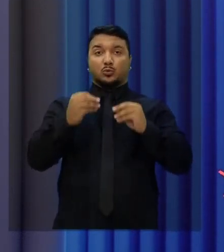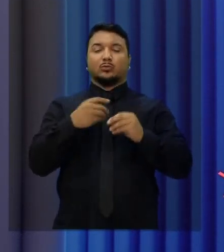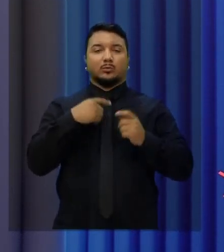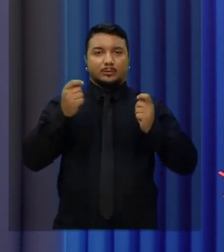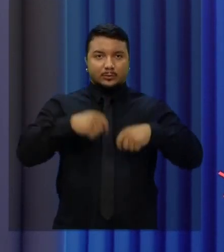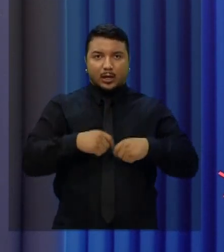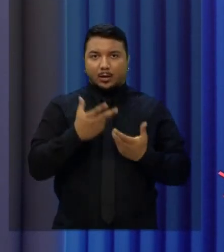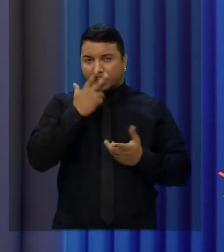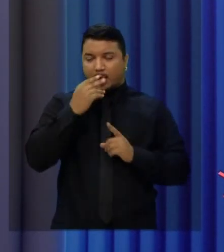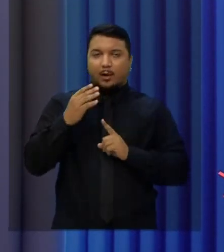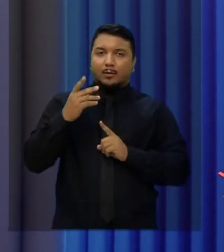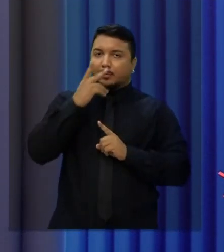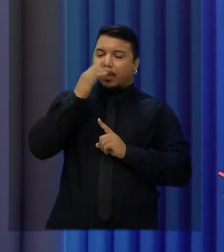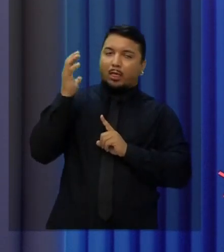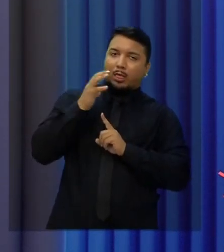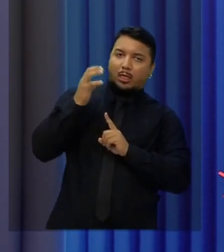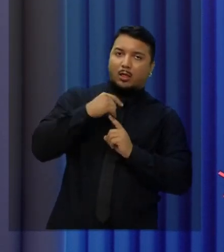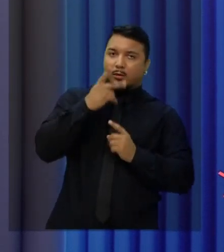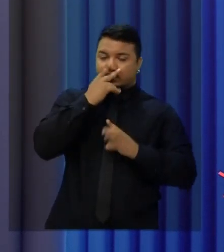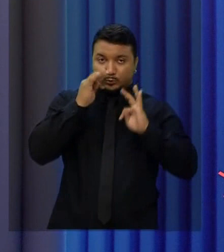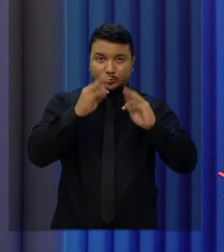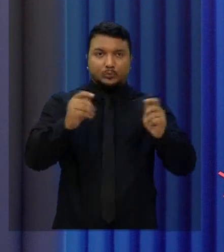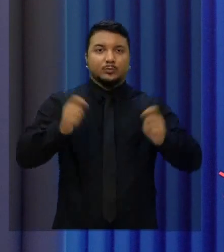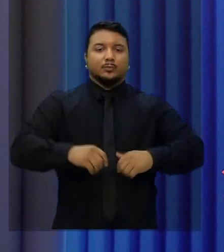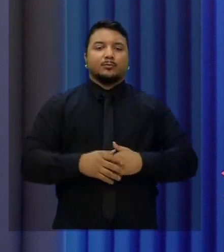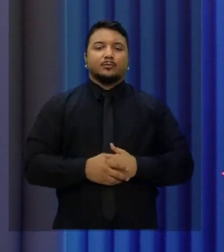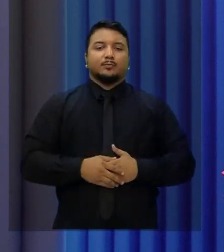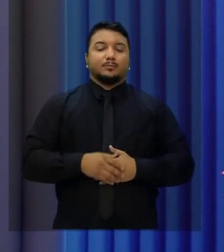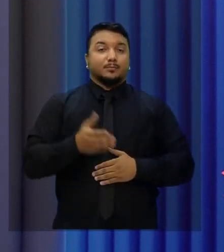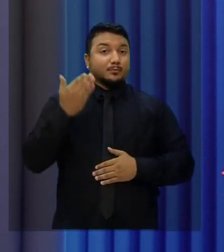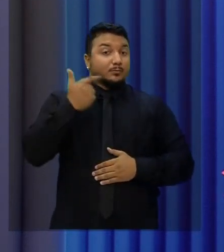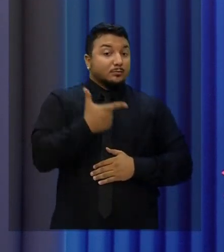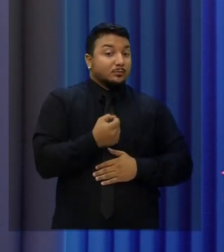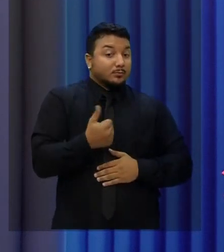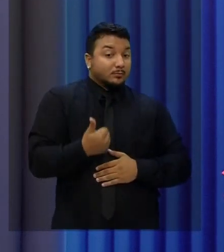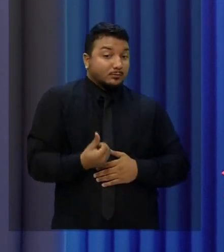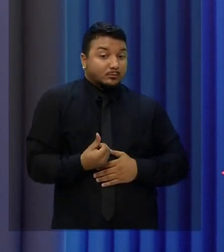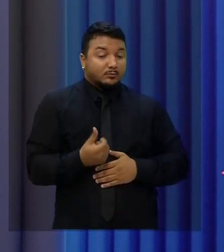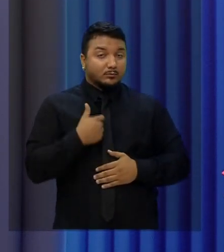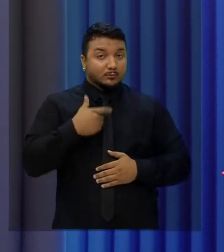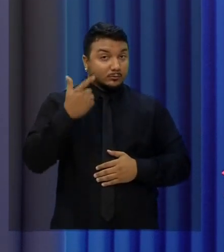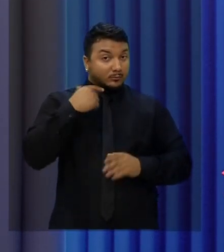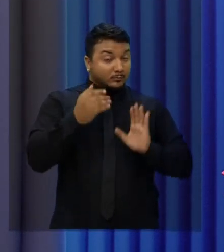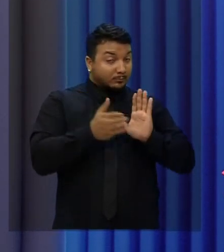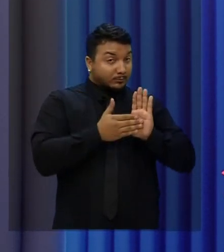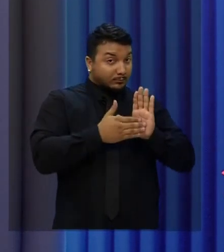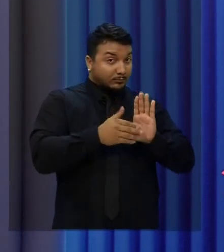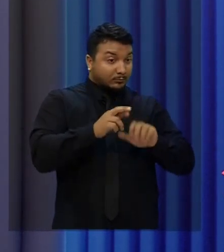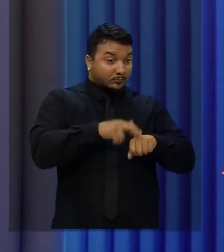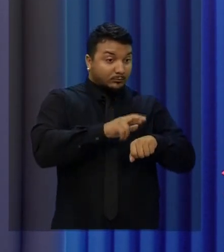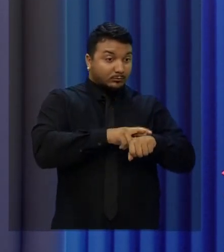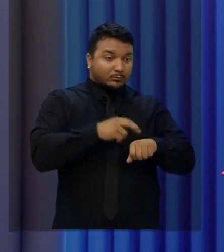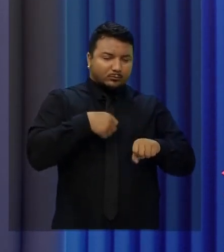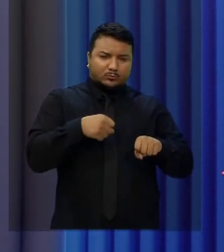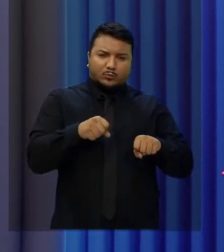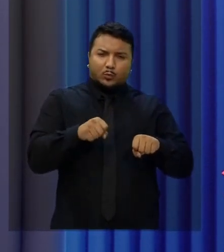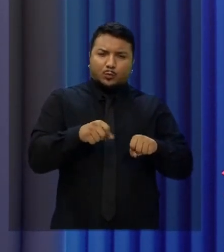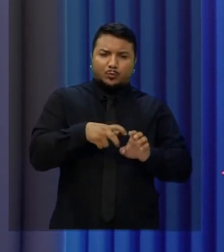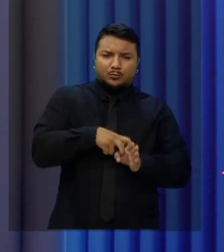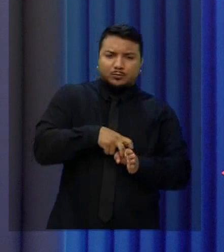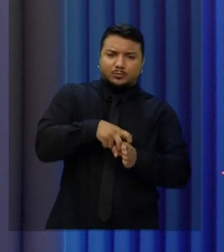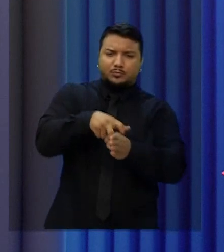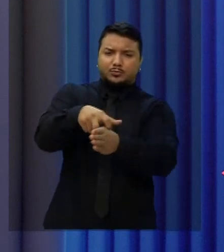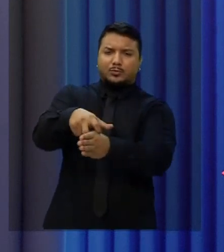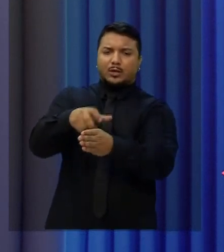Fortalecense, que em 2016, o candidato Roberto Claudio prometeu para você que uma motocicleta ia deixar na sua